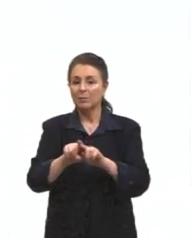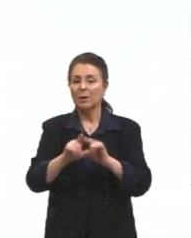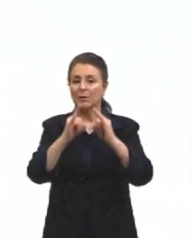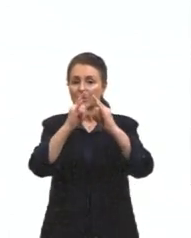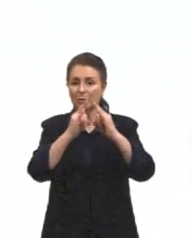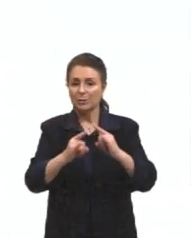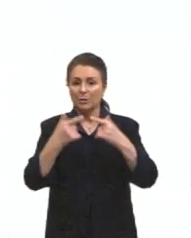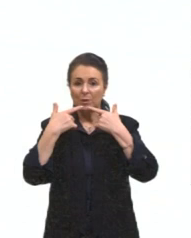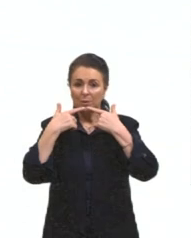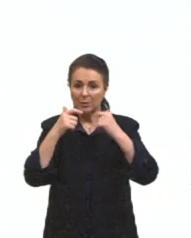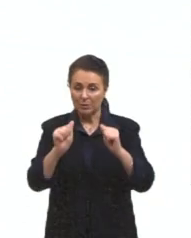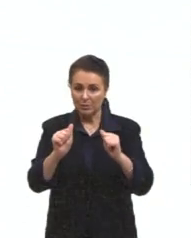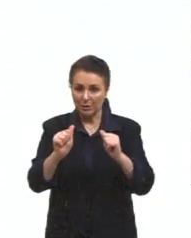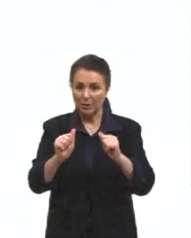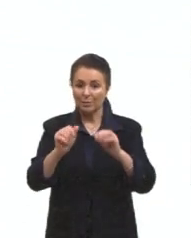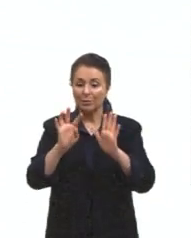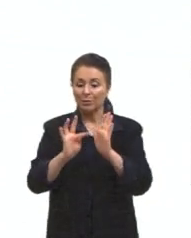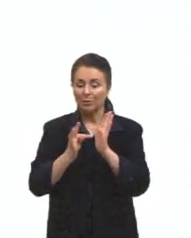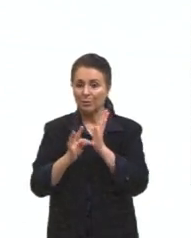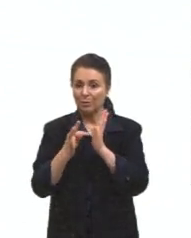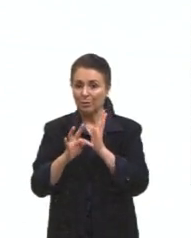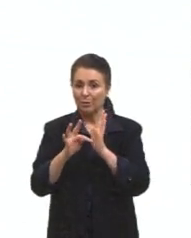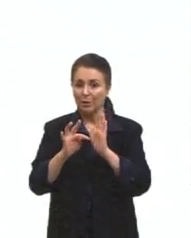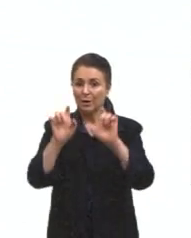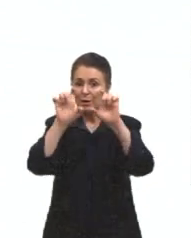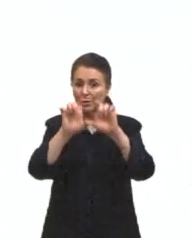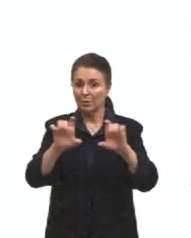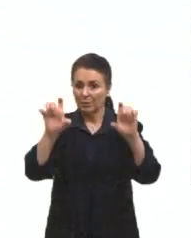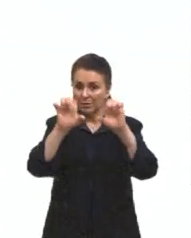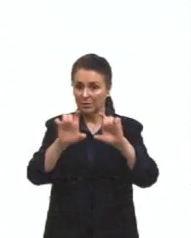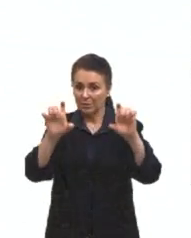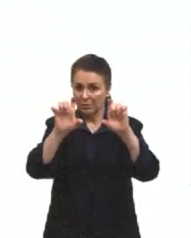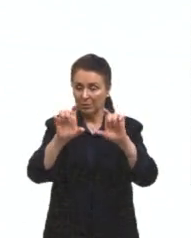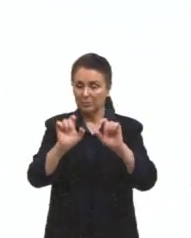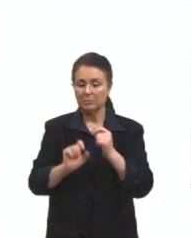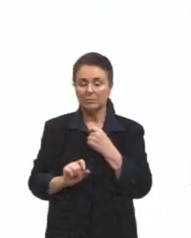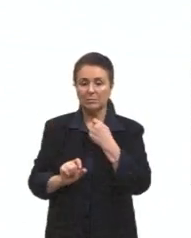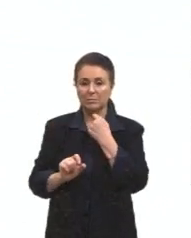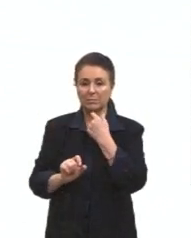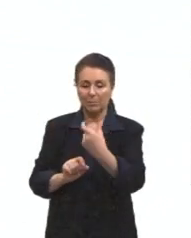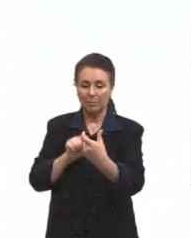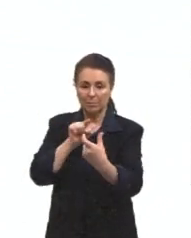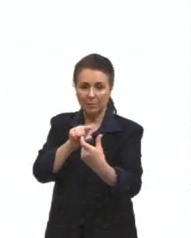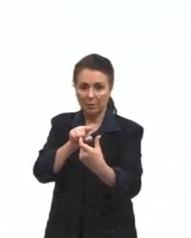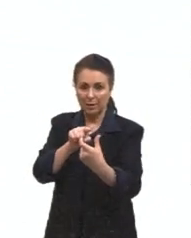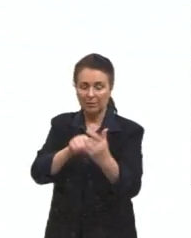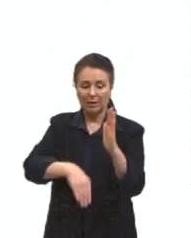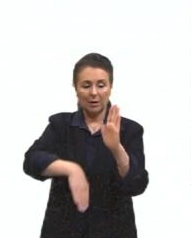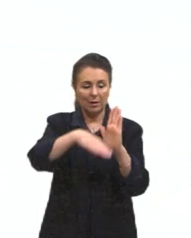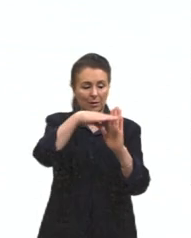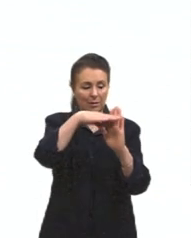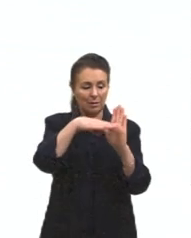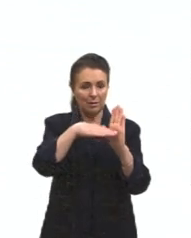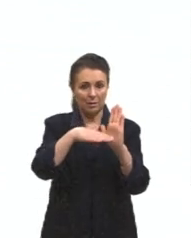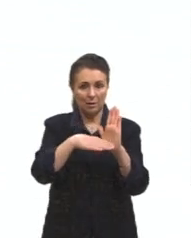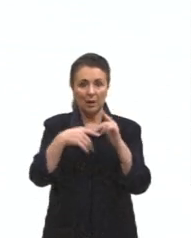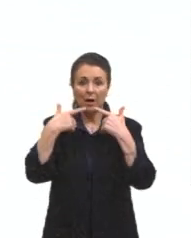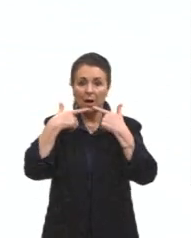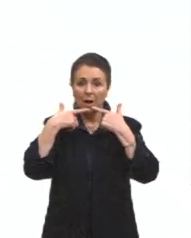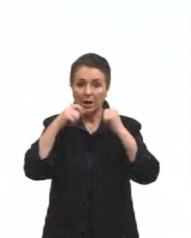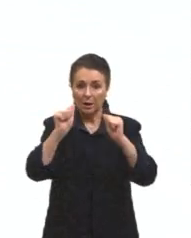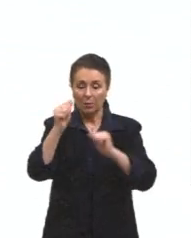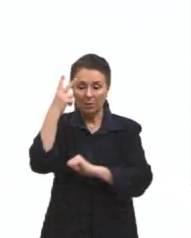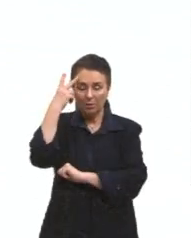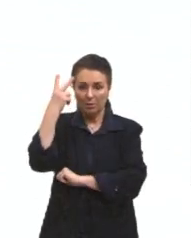Teórica e Computacional. Olha só, ele traz aqui, ó, a palavra, a categoria, a língua de origem,